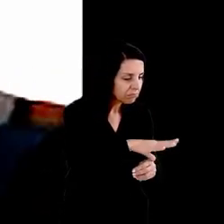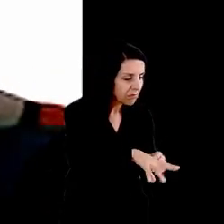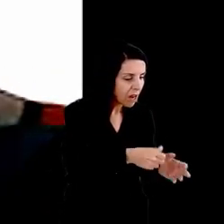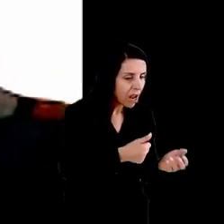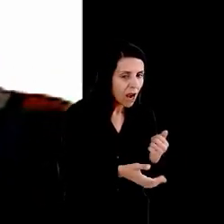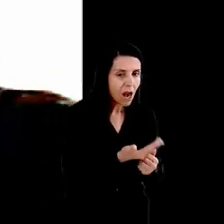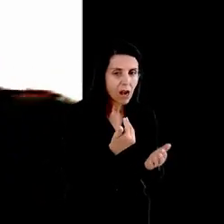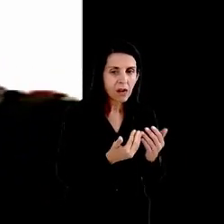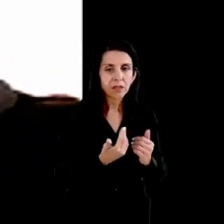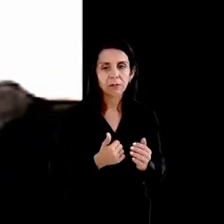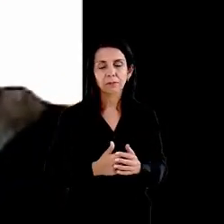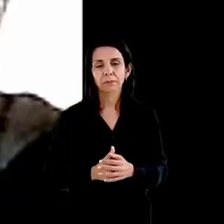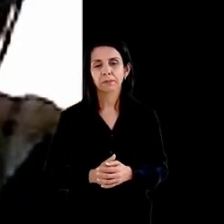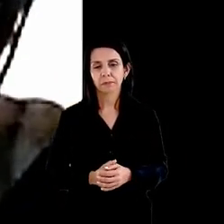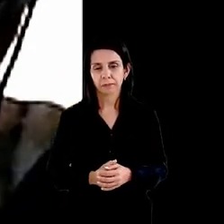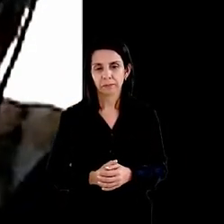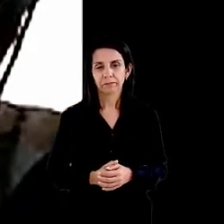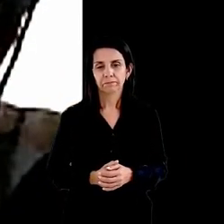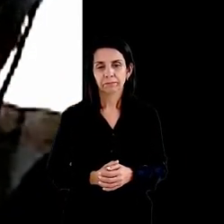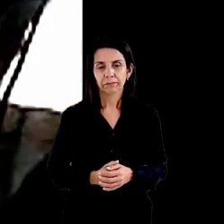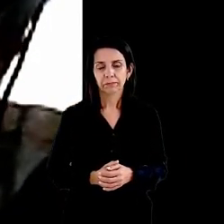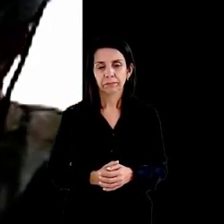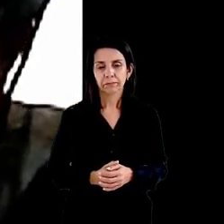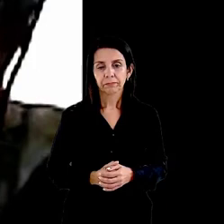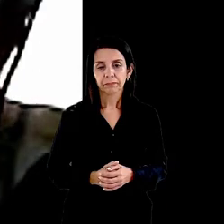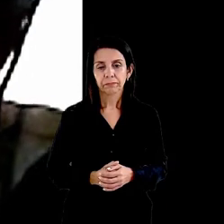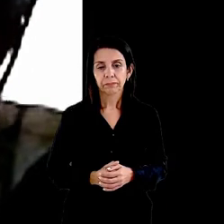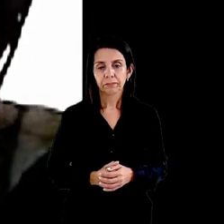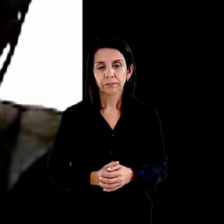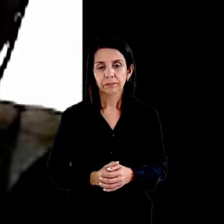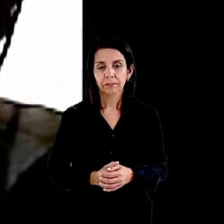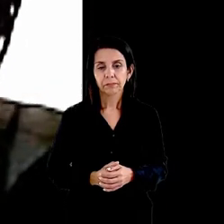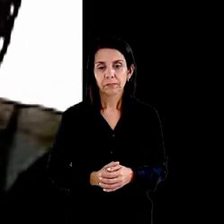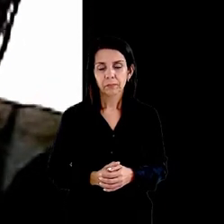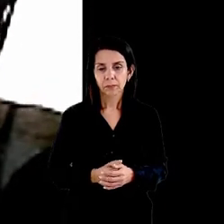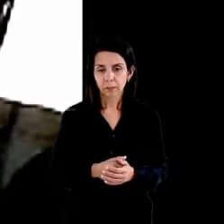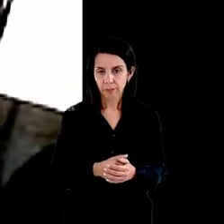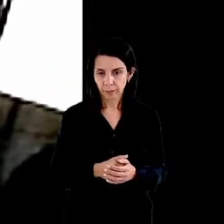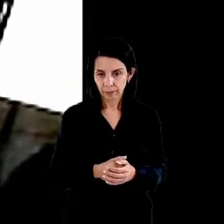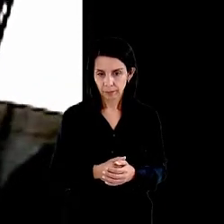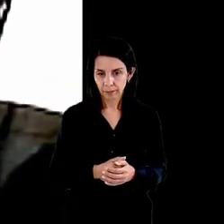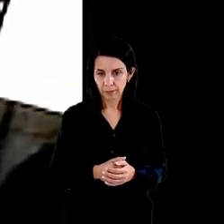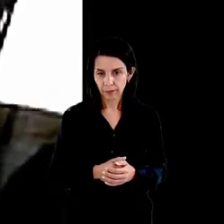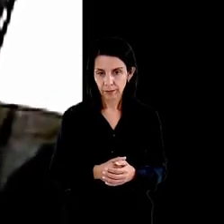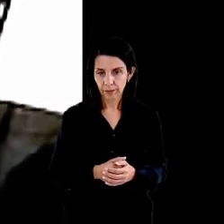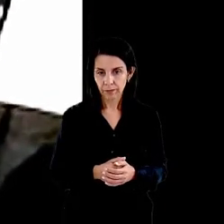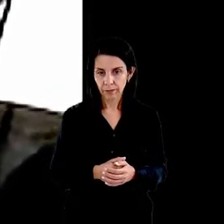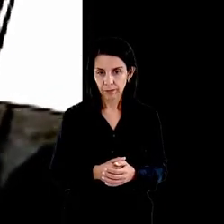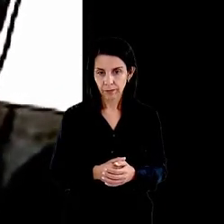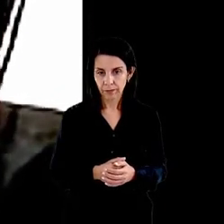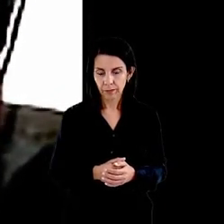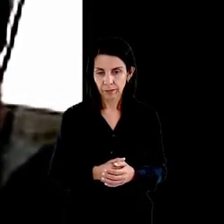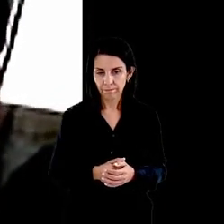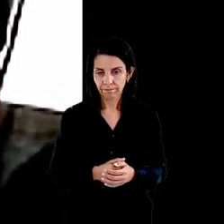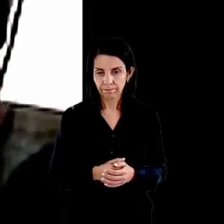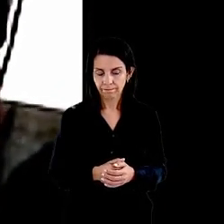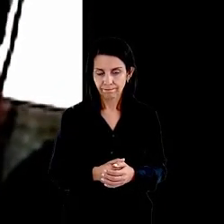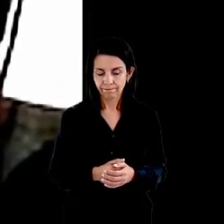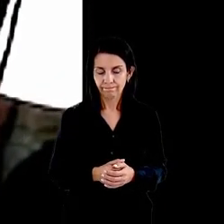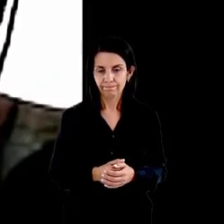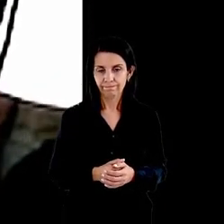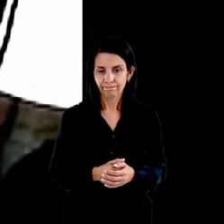promotor aqui lembrou da questão do direito até olhar o lixo